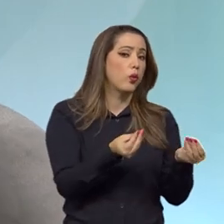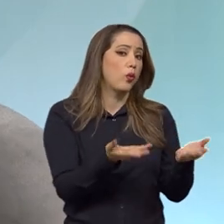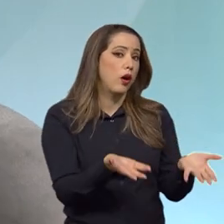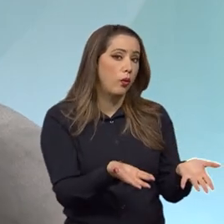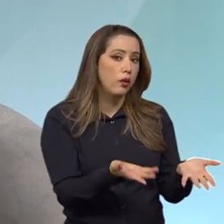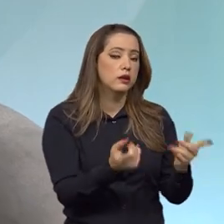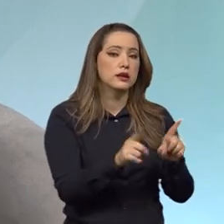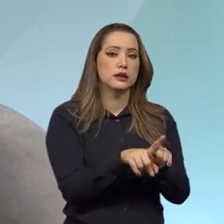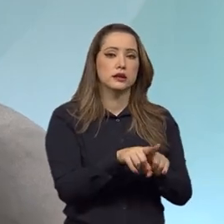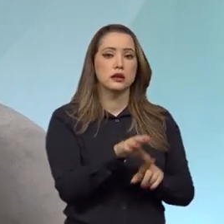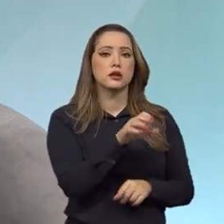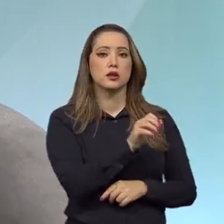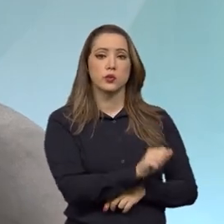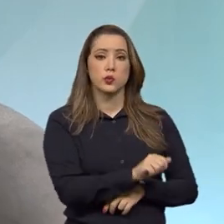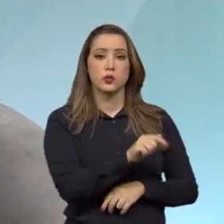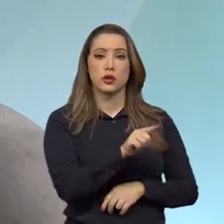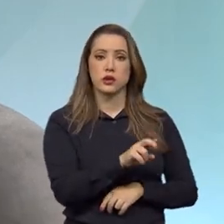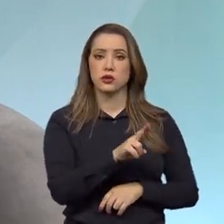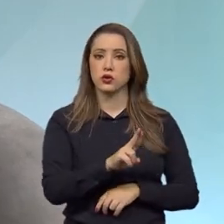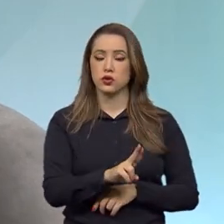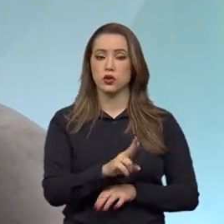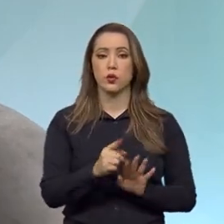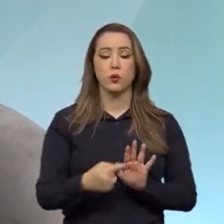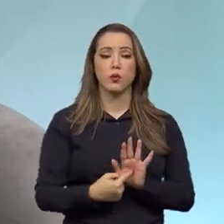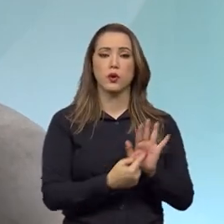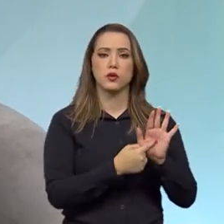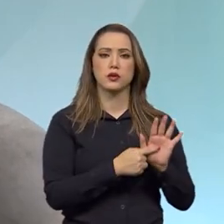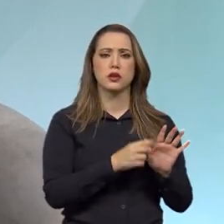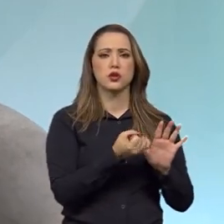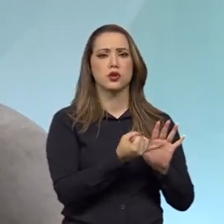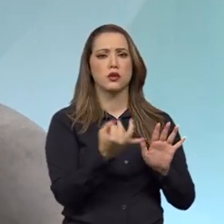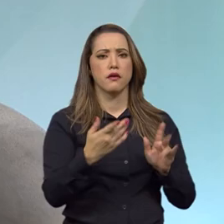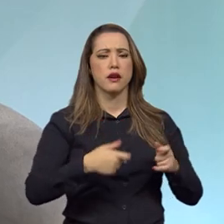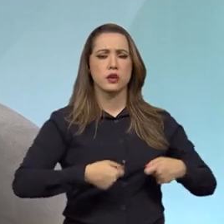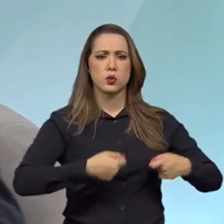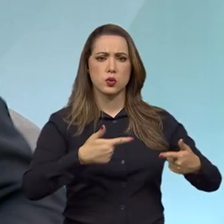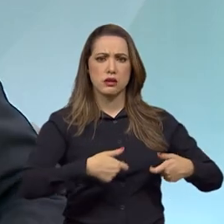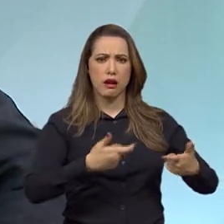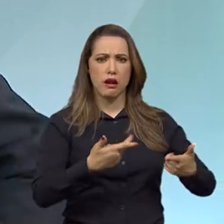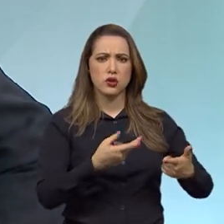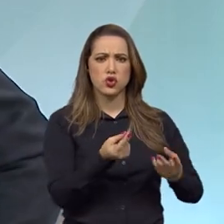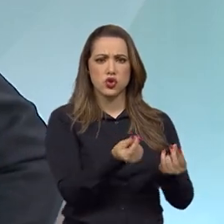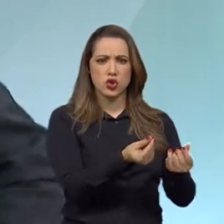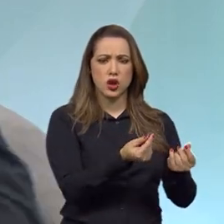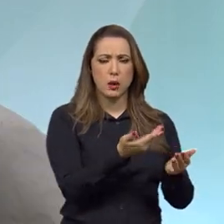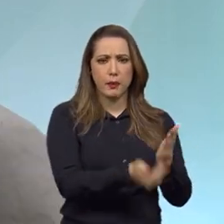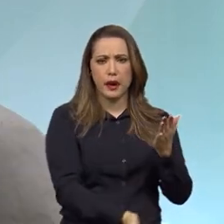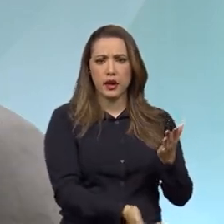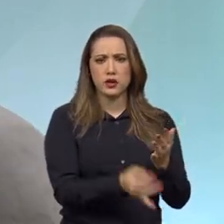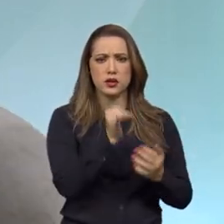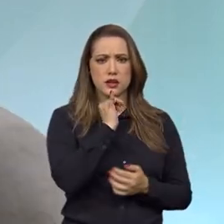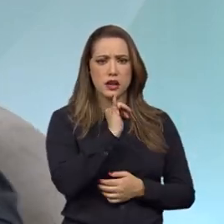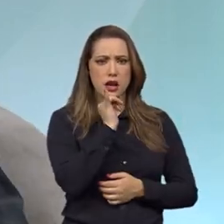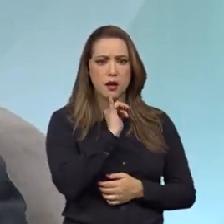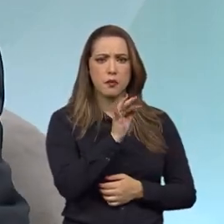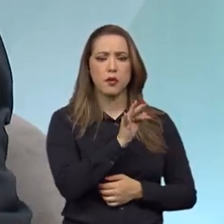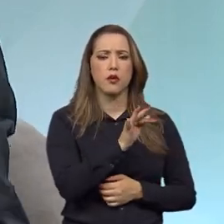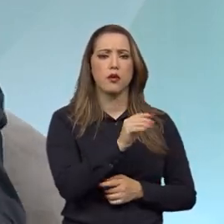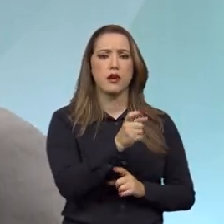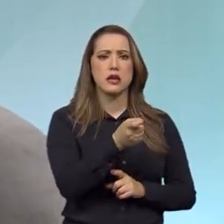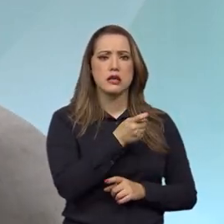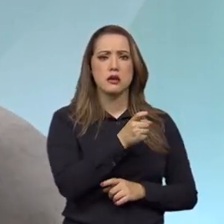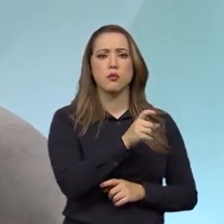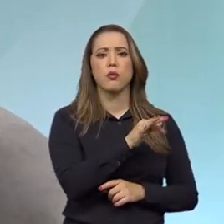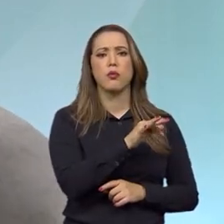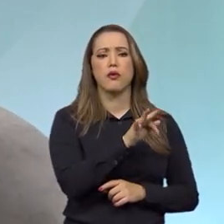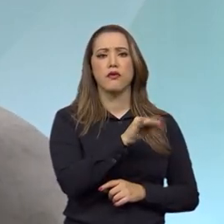faz com que muito dinheiro deixe de ser perdido, por exemplo, com execuções fiscais, por